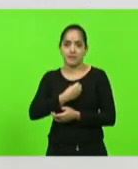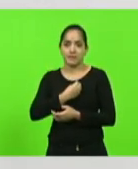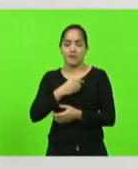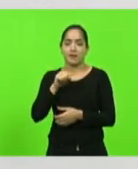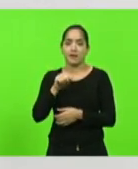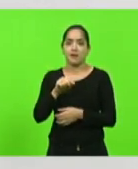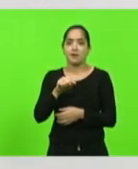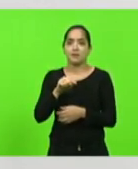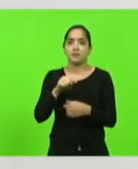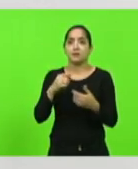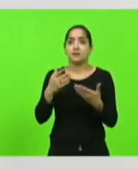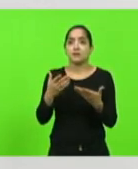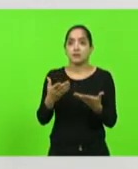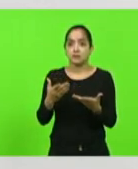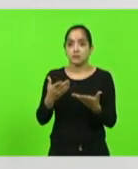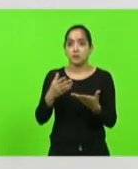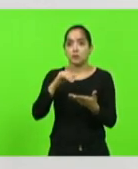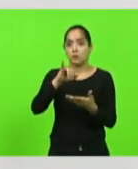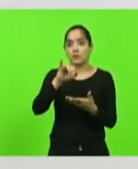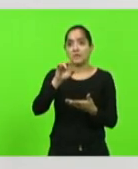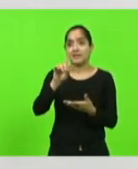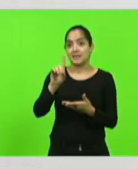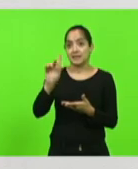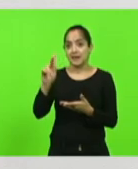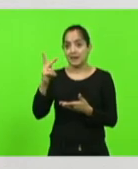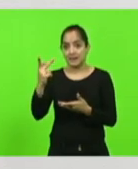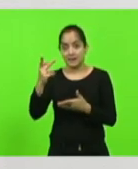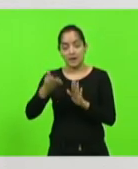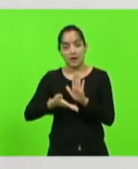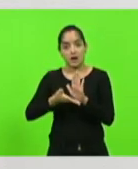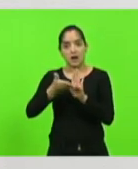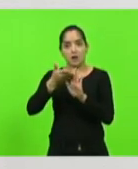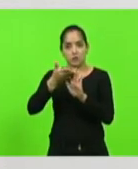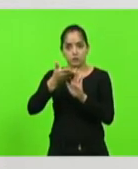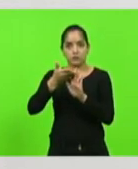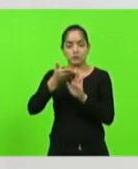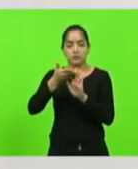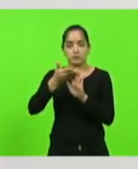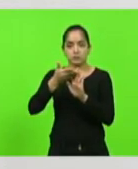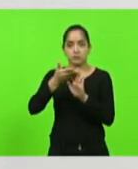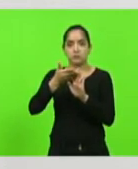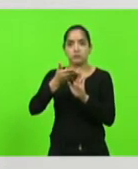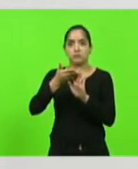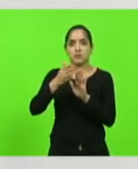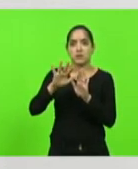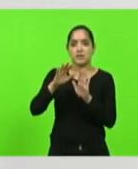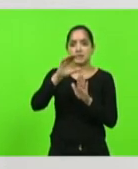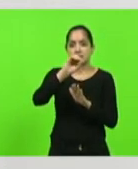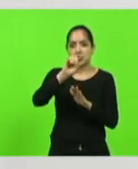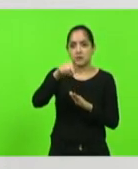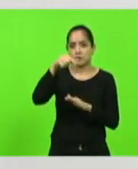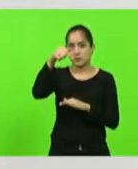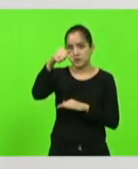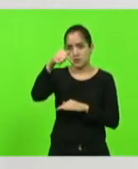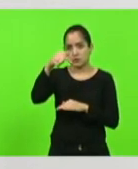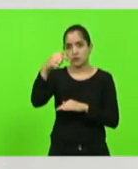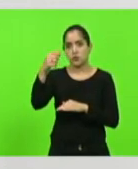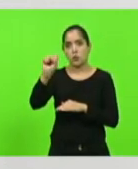tem um IDH alto passando aí do 0,782